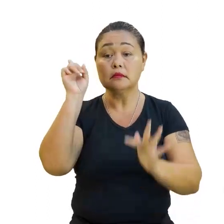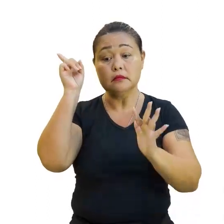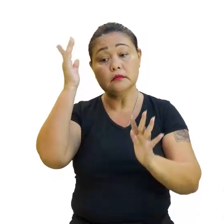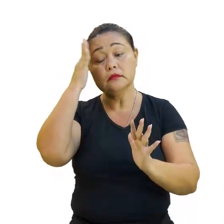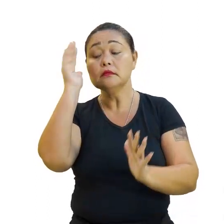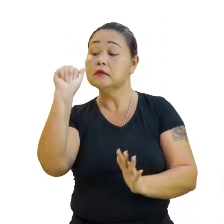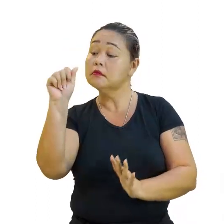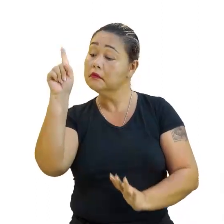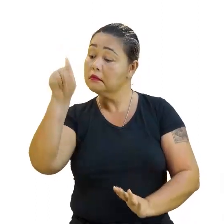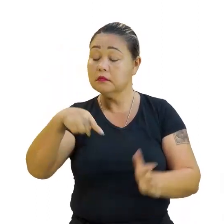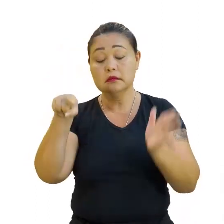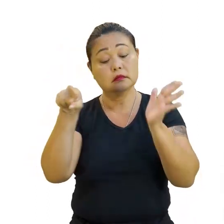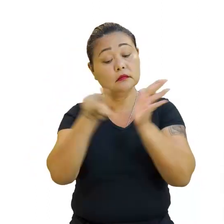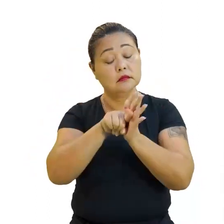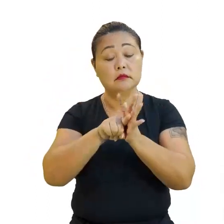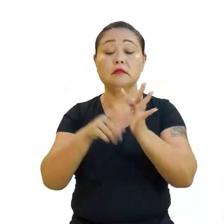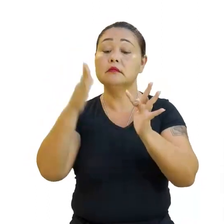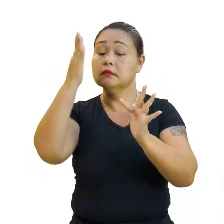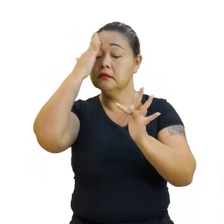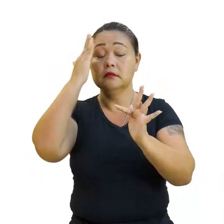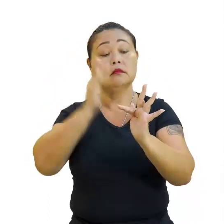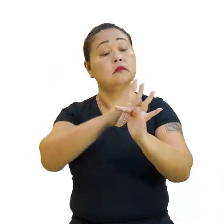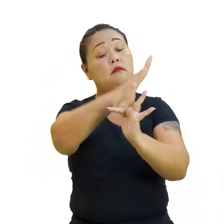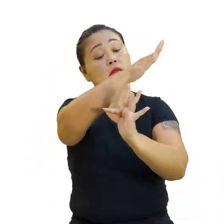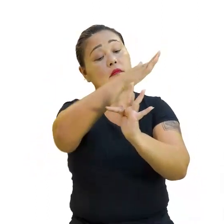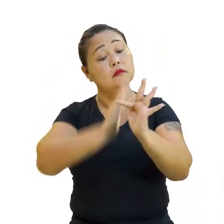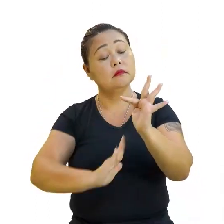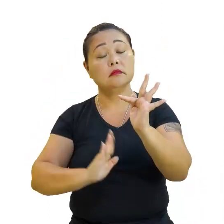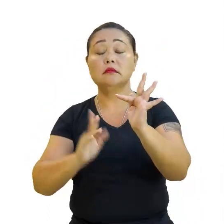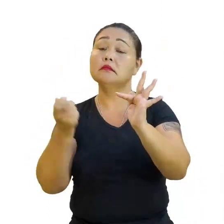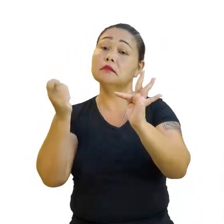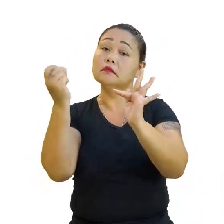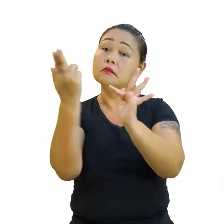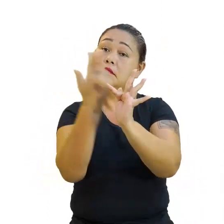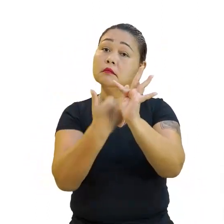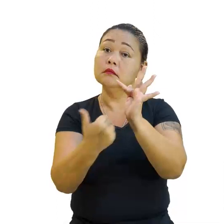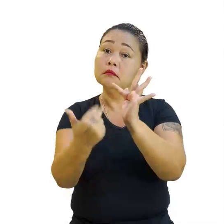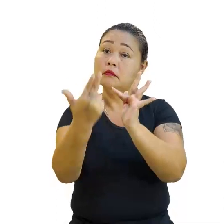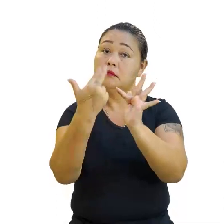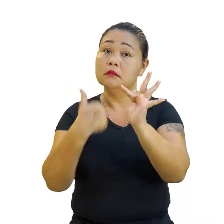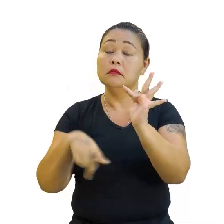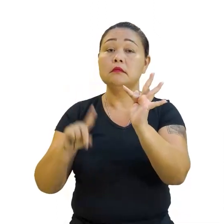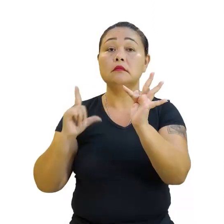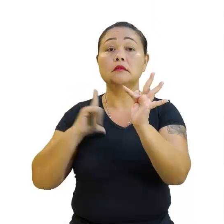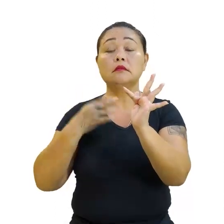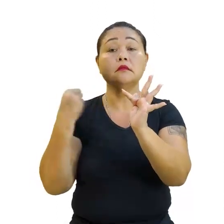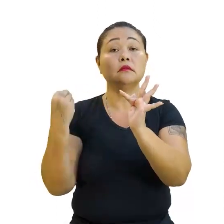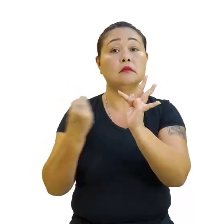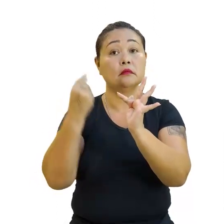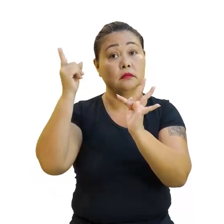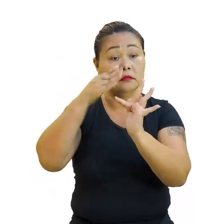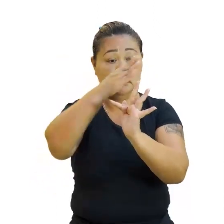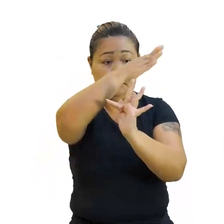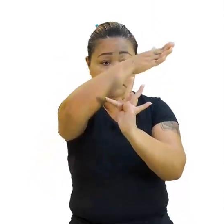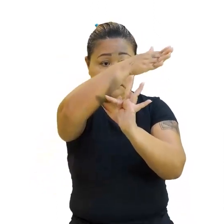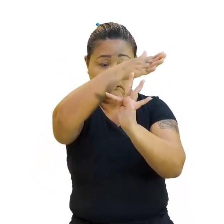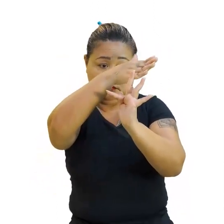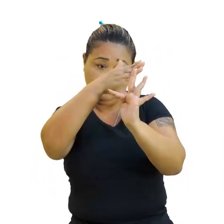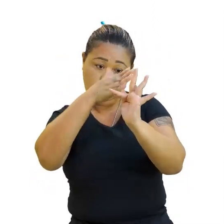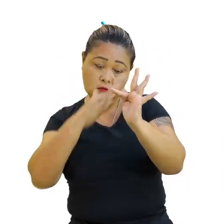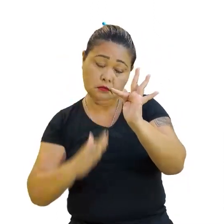sabendo que a nossa função é decrescente, vamos fazer o esboço do grau? Vamos lá. Olha que legal. Como essa função é decrescente,